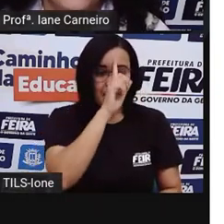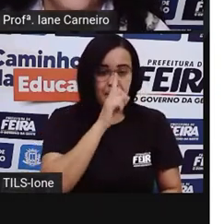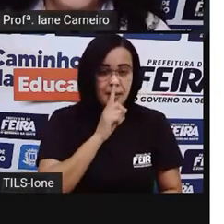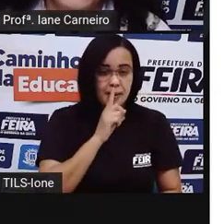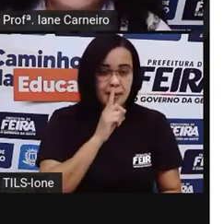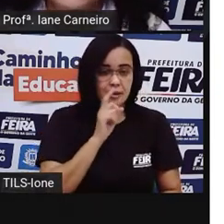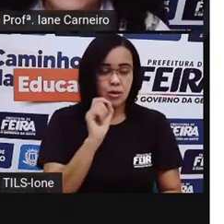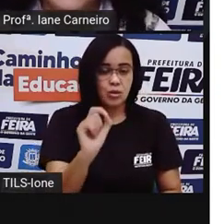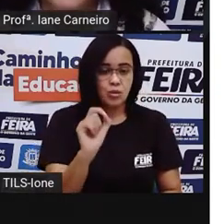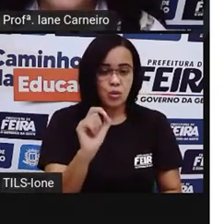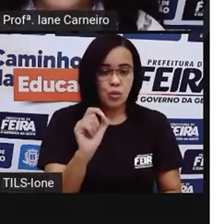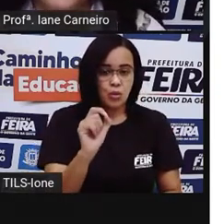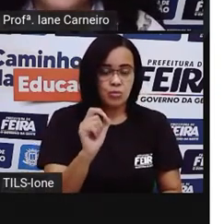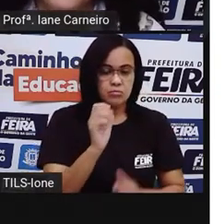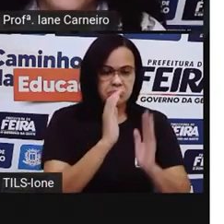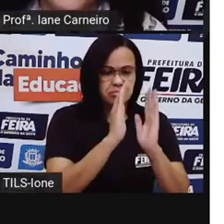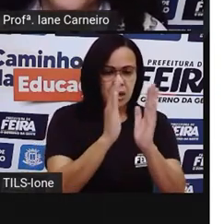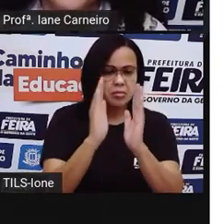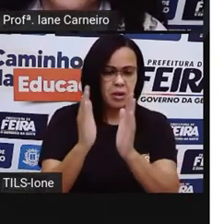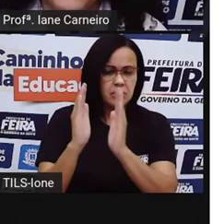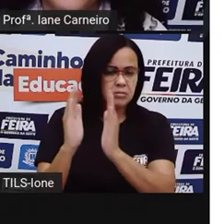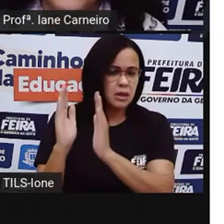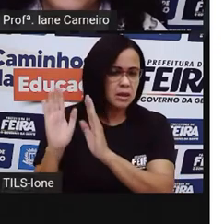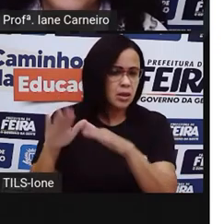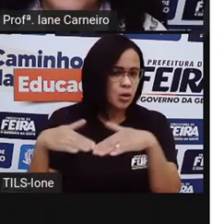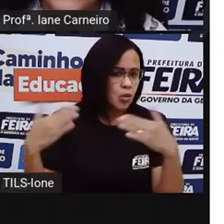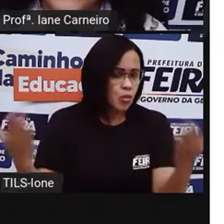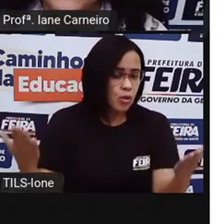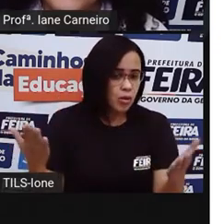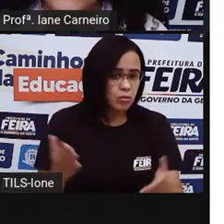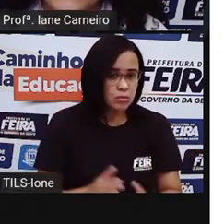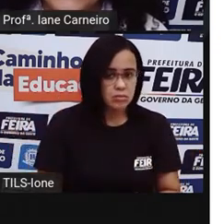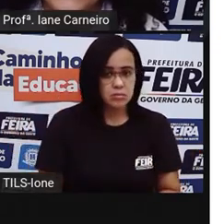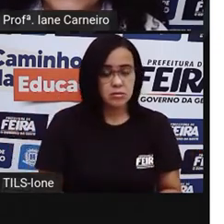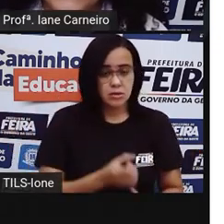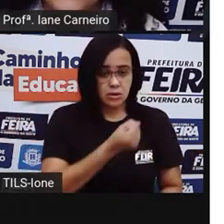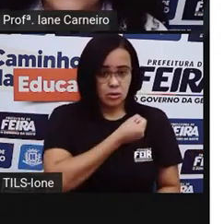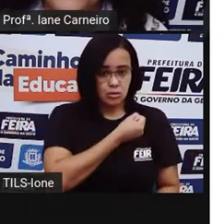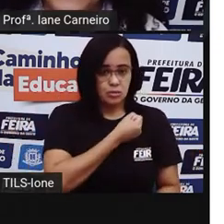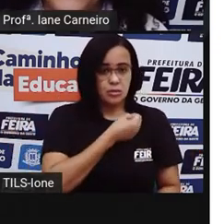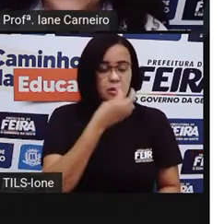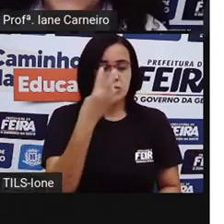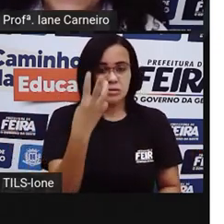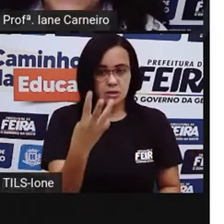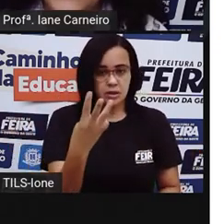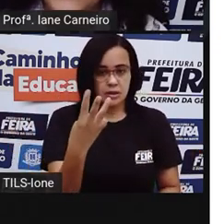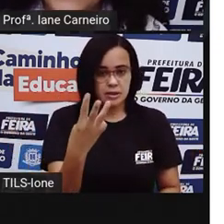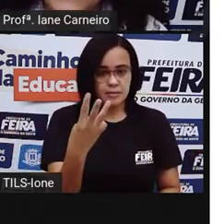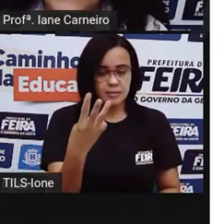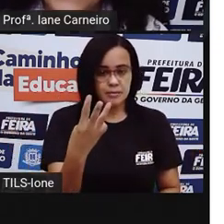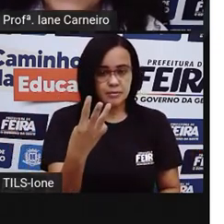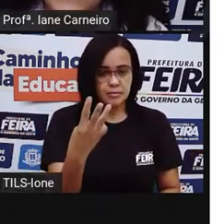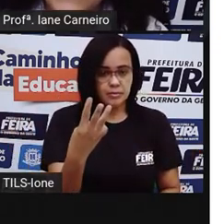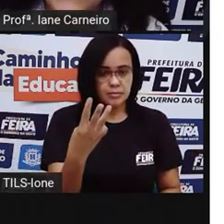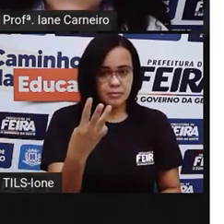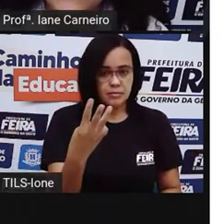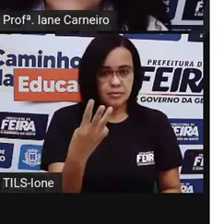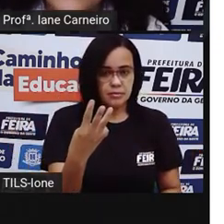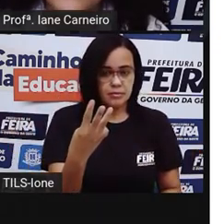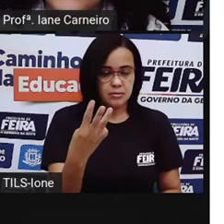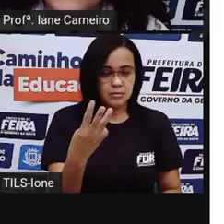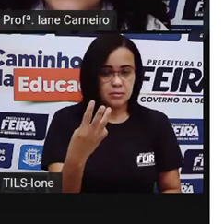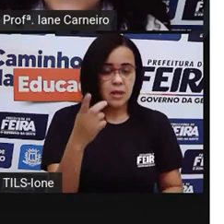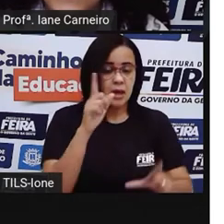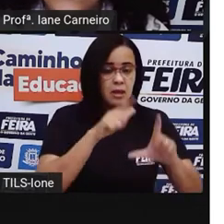A coordenada dela, ó, número 3, ó, a linha que está aqui, número 3, letra